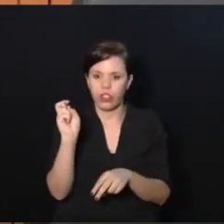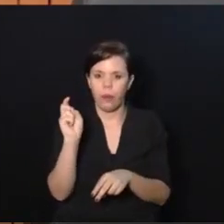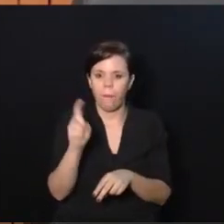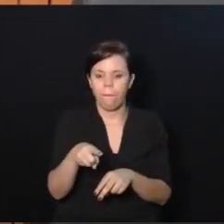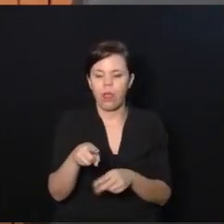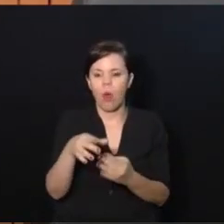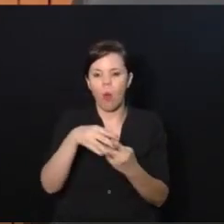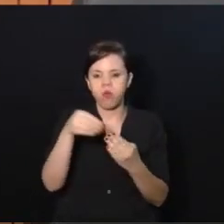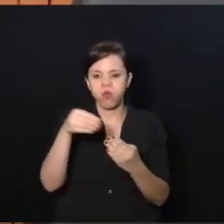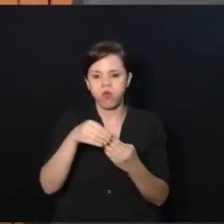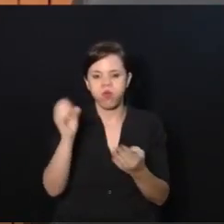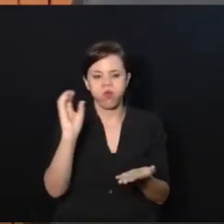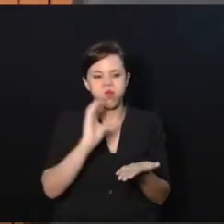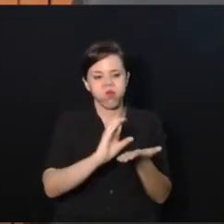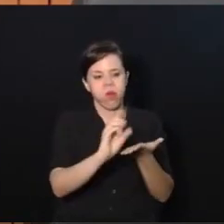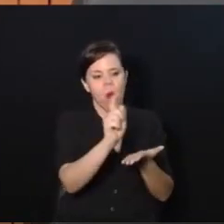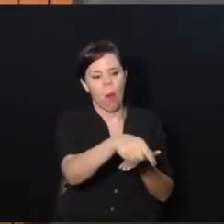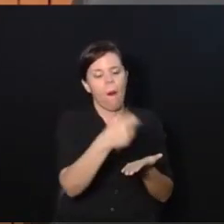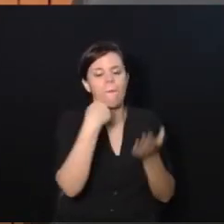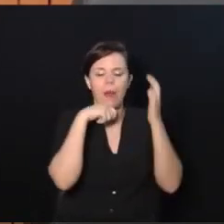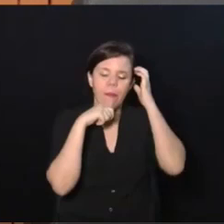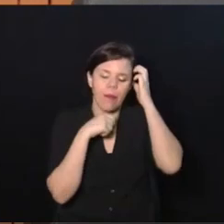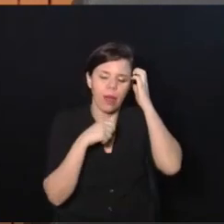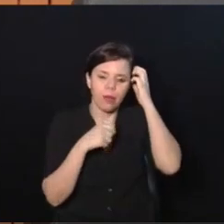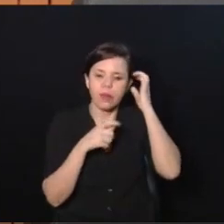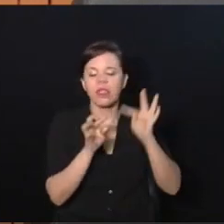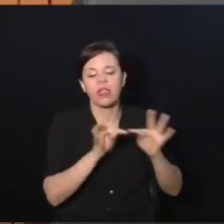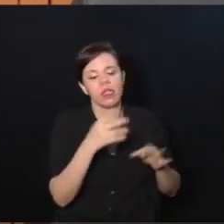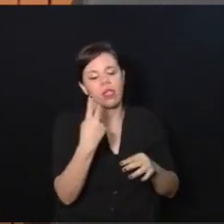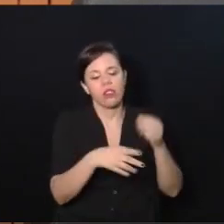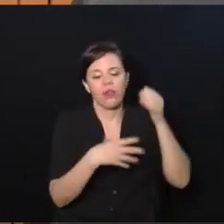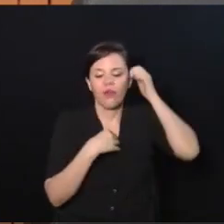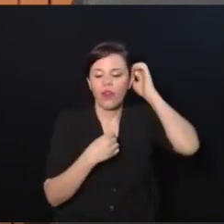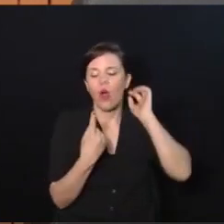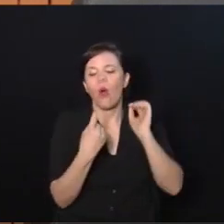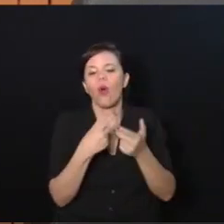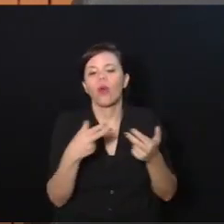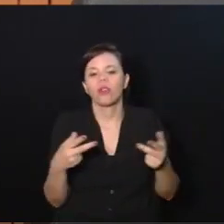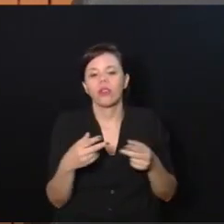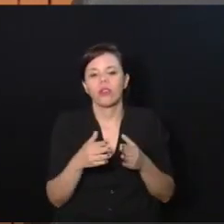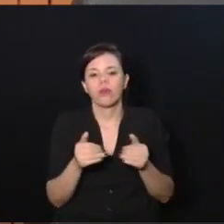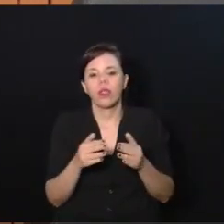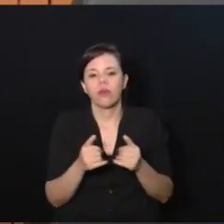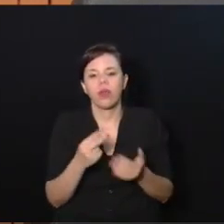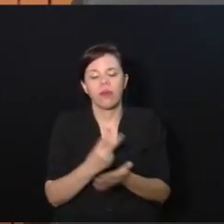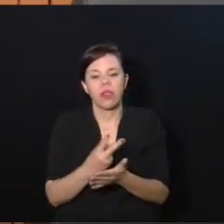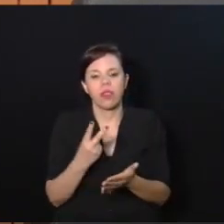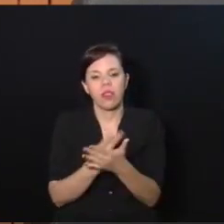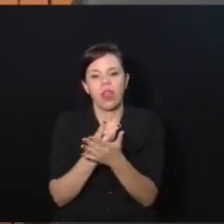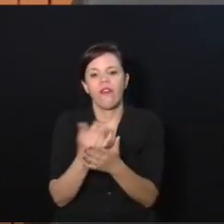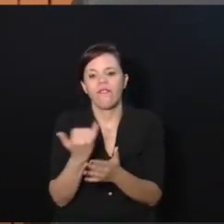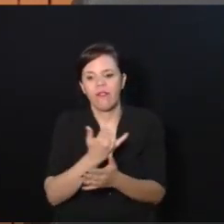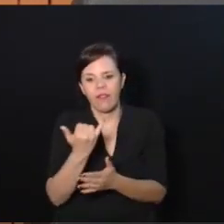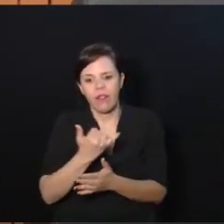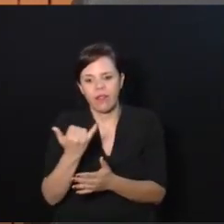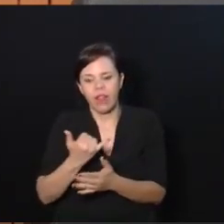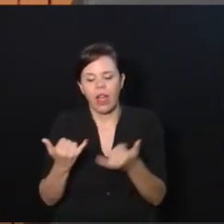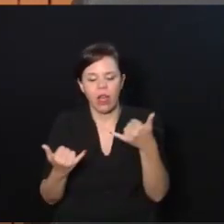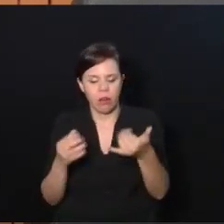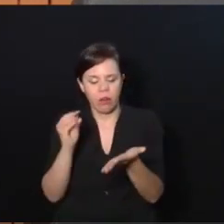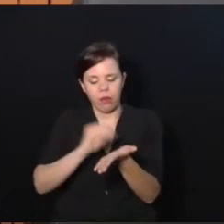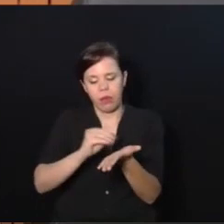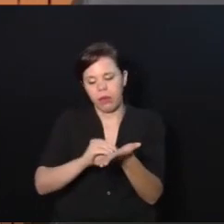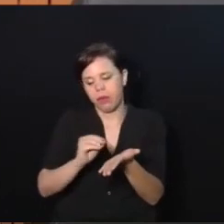mãe e falou, isso daqui é para você tratar do seu filho, a única coisa que eu te peço é que você me mantenha informada, meus telefones estão aí